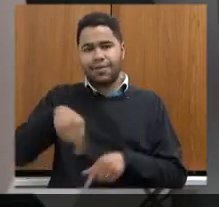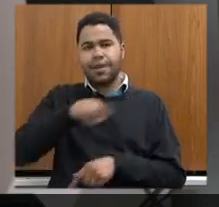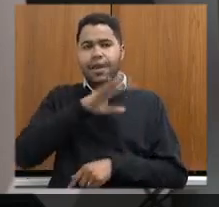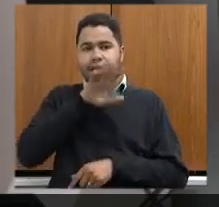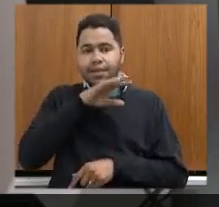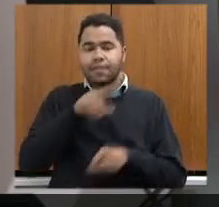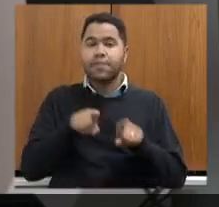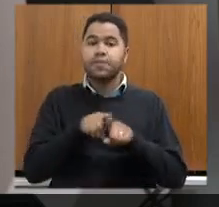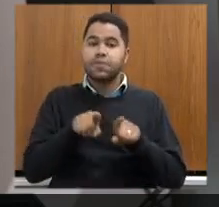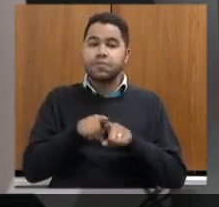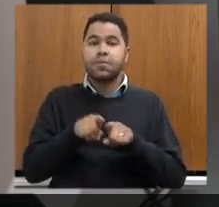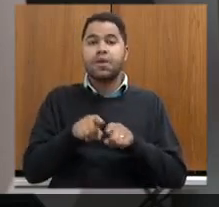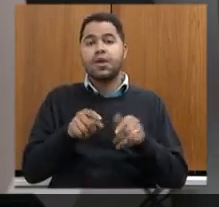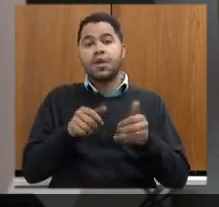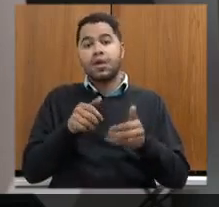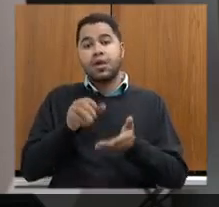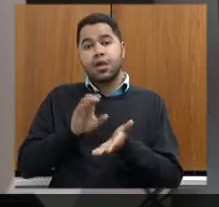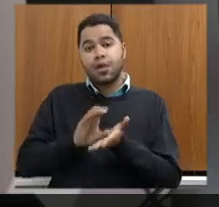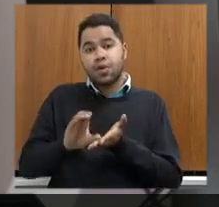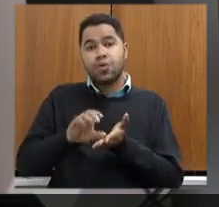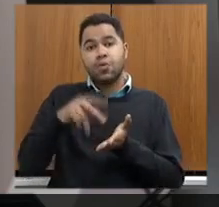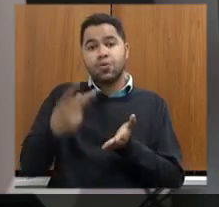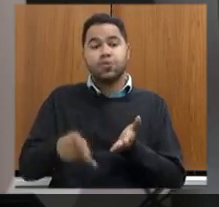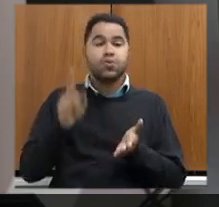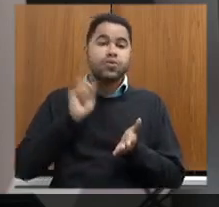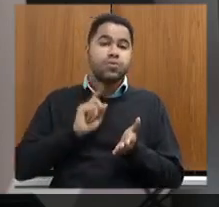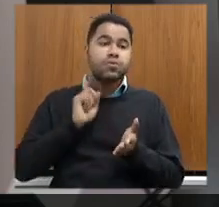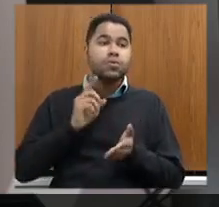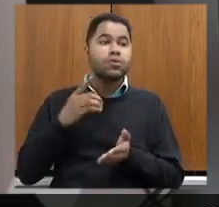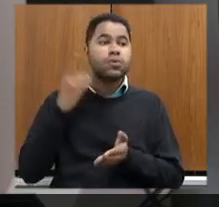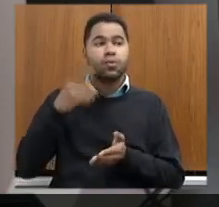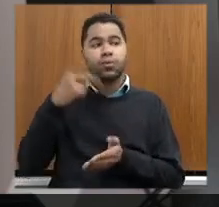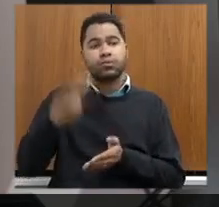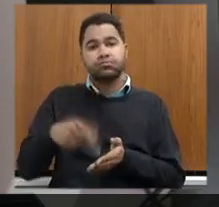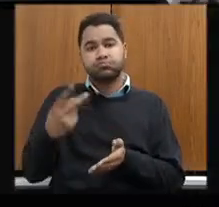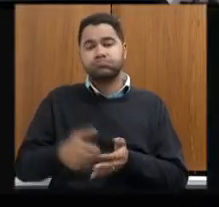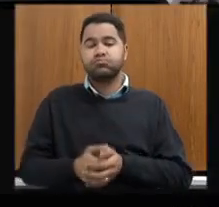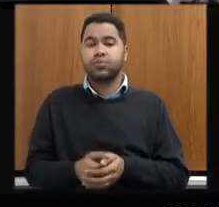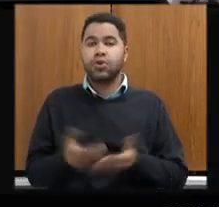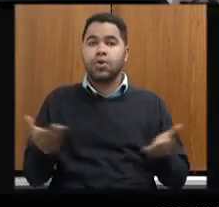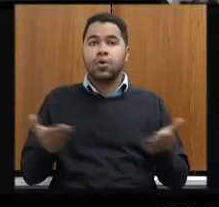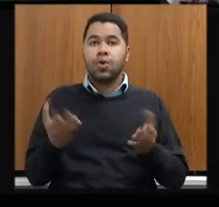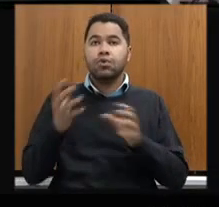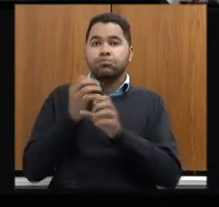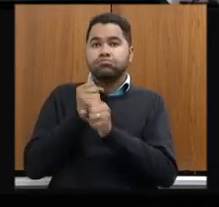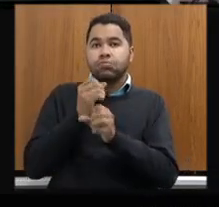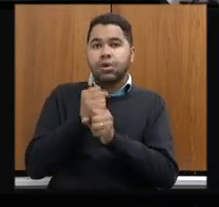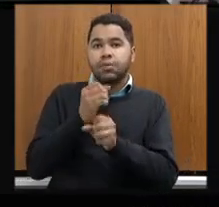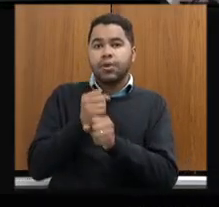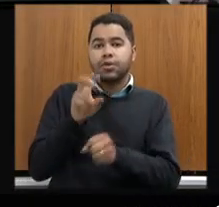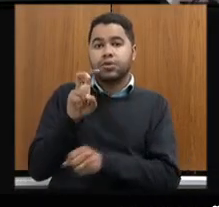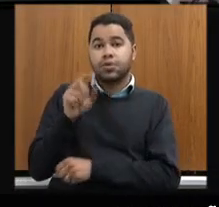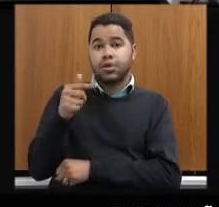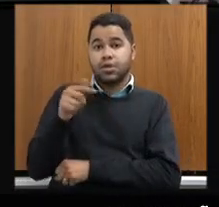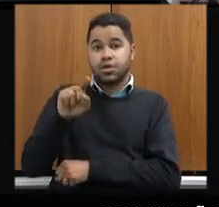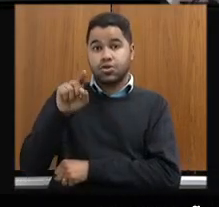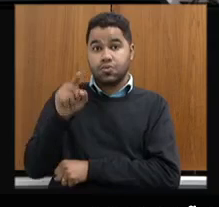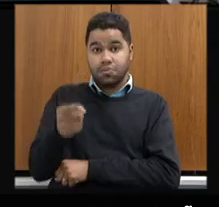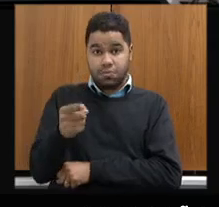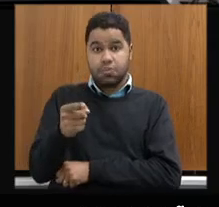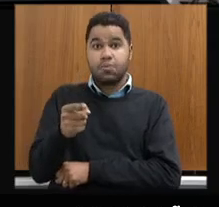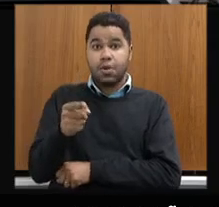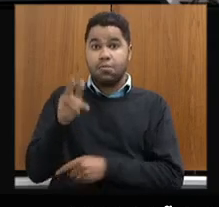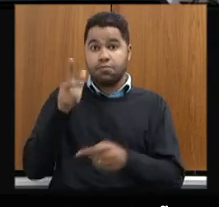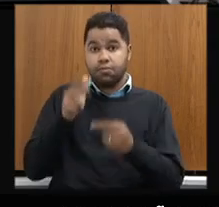mas também com o aporte de recursos de emendas parlamentares de deputados dessa casa, hoje contabilizando 57 mil castrações